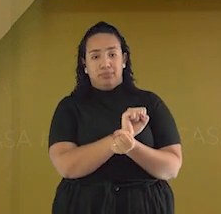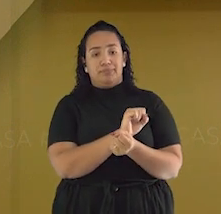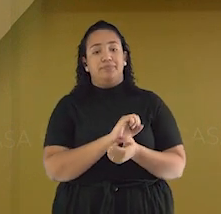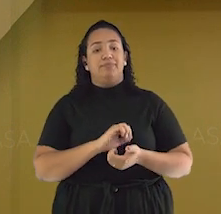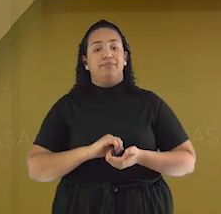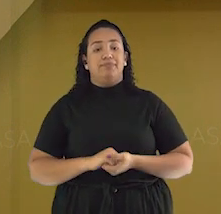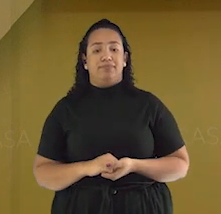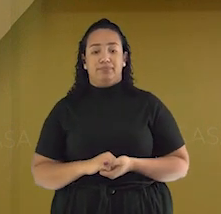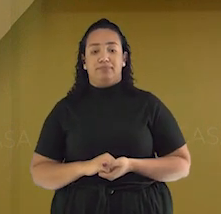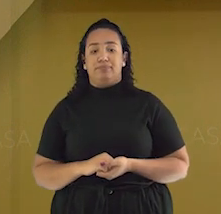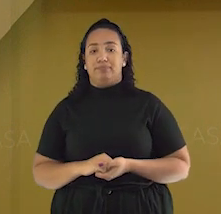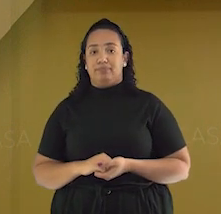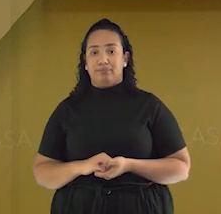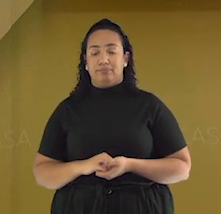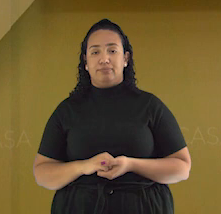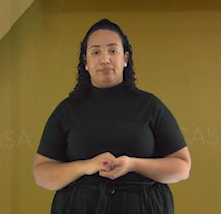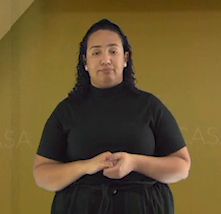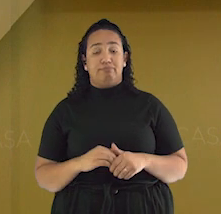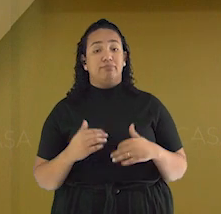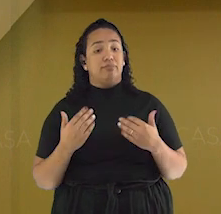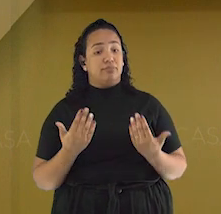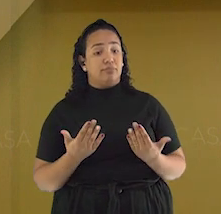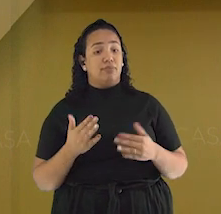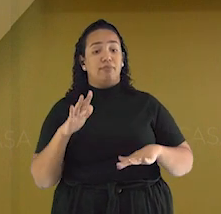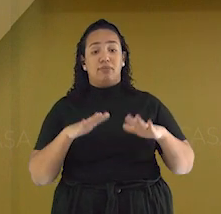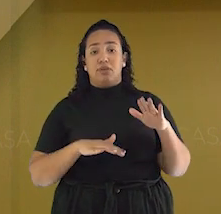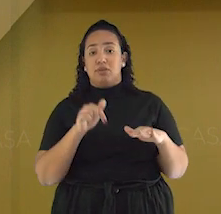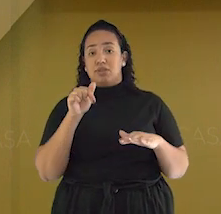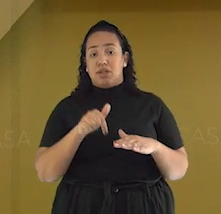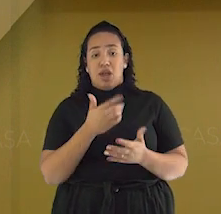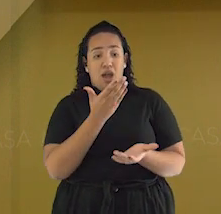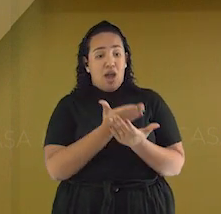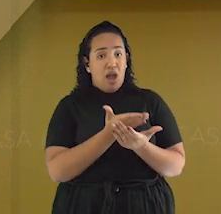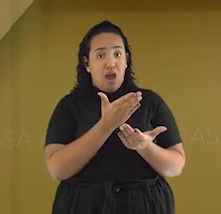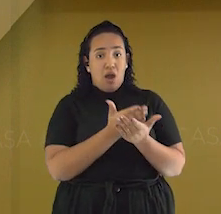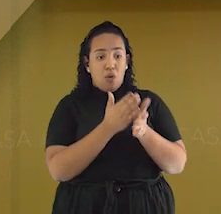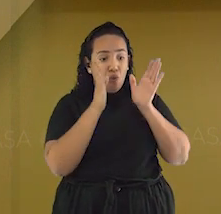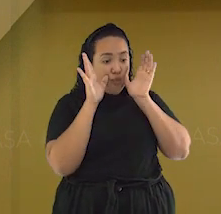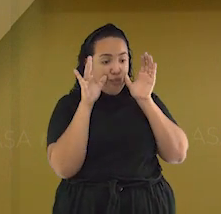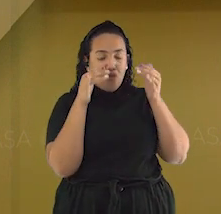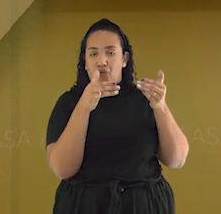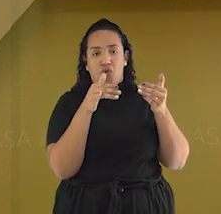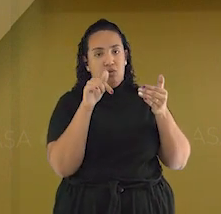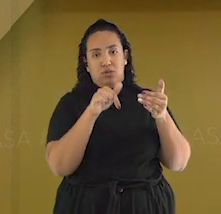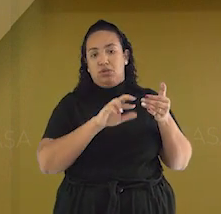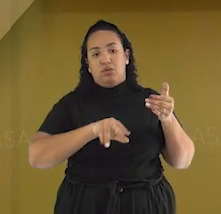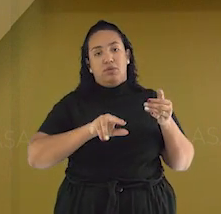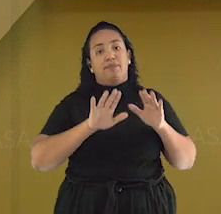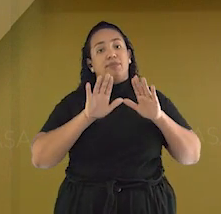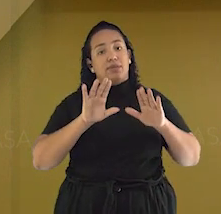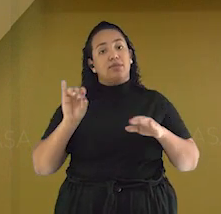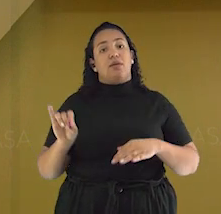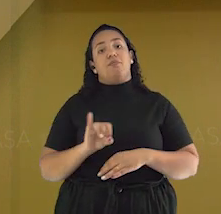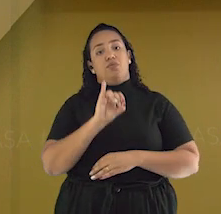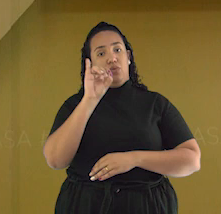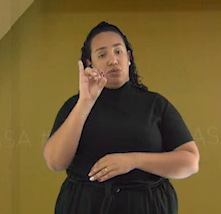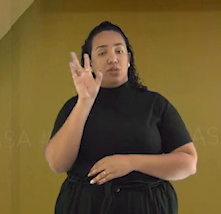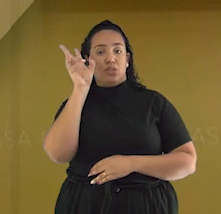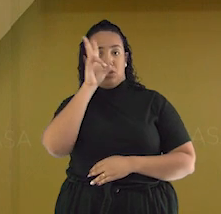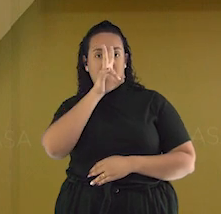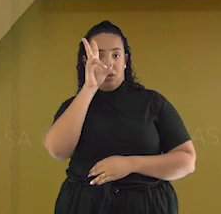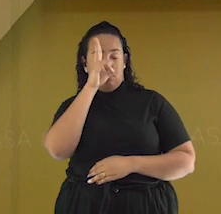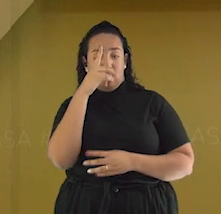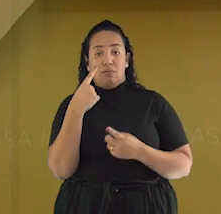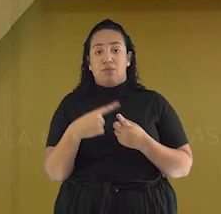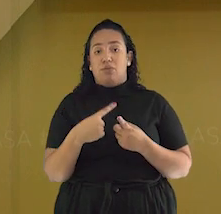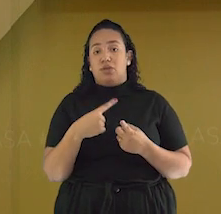E, ainda assim, apesar de não ser o tema central de nossa aula, é essencial fazer esse ponto inicial, porque, se